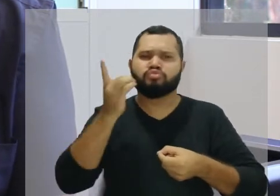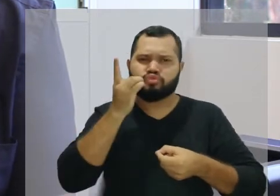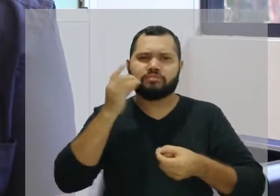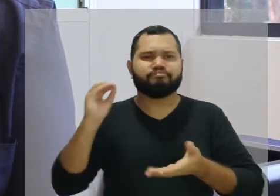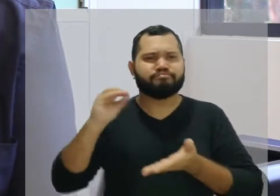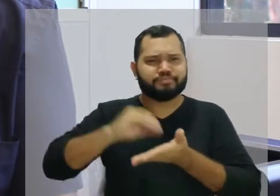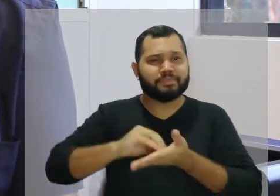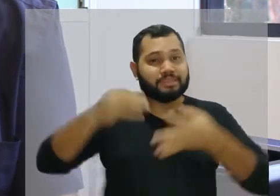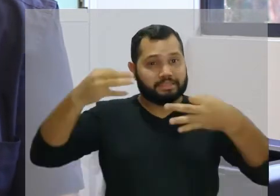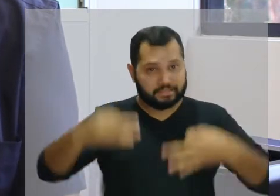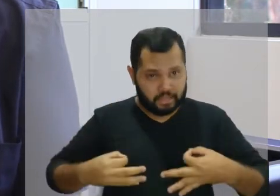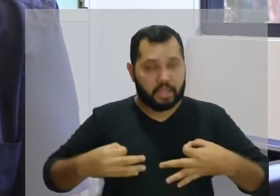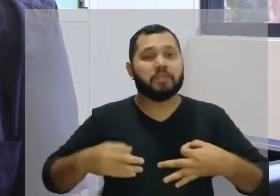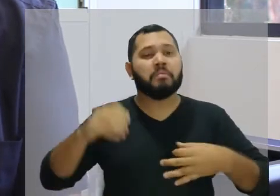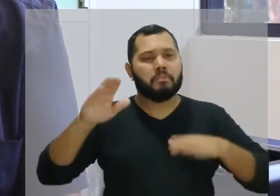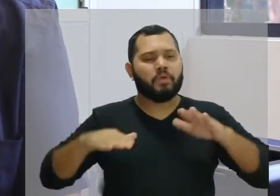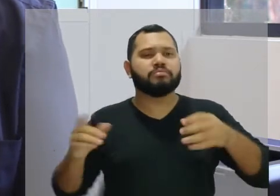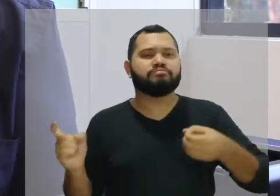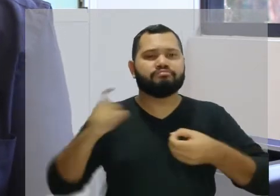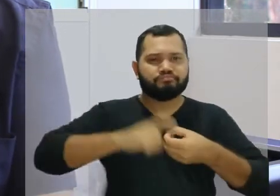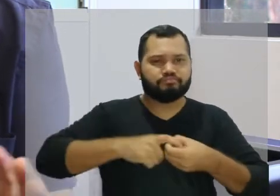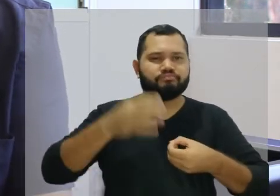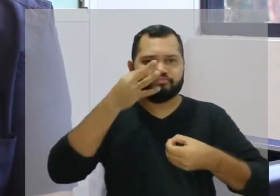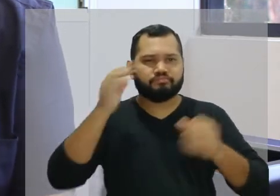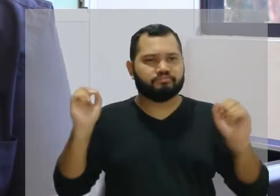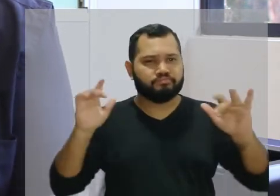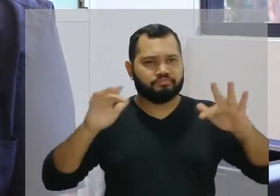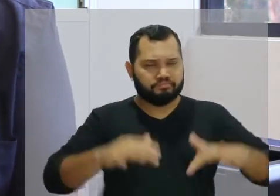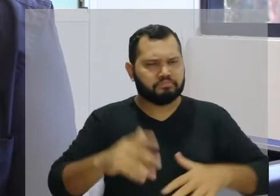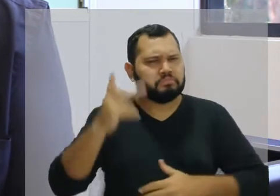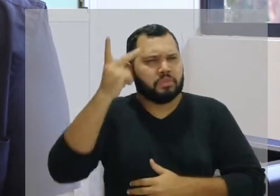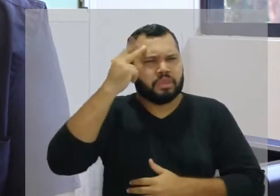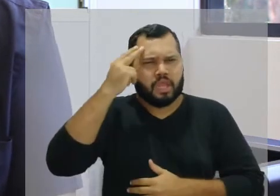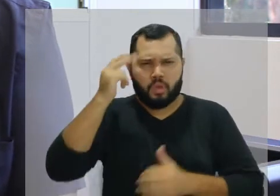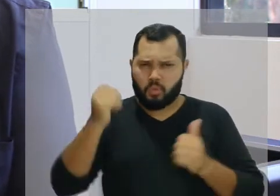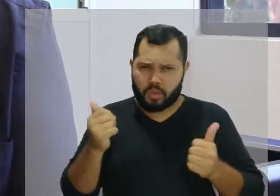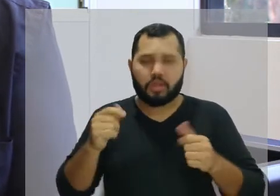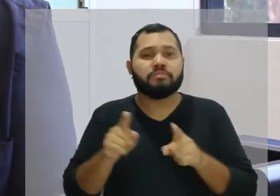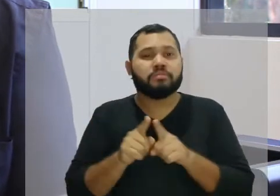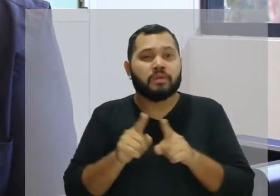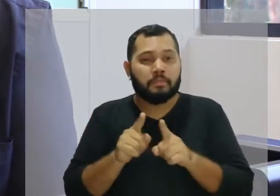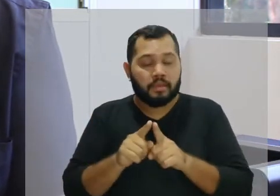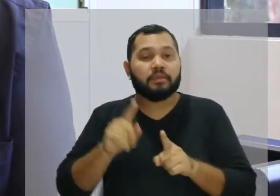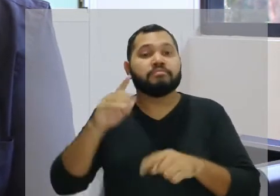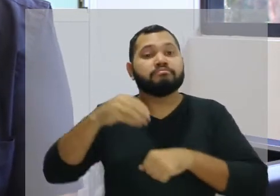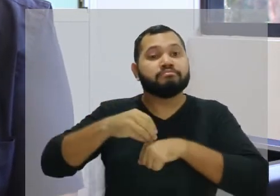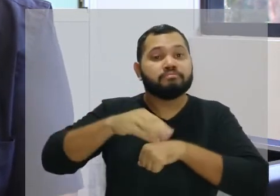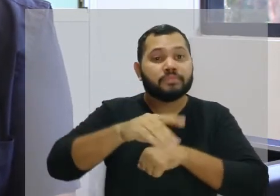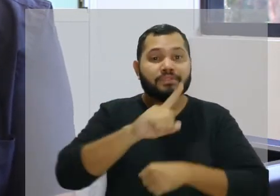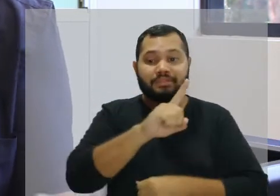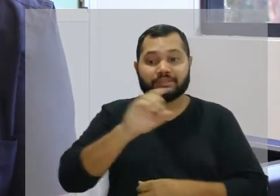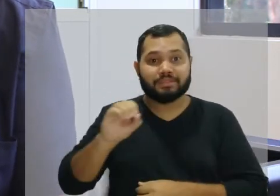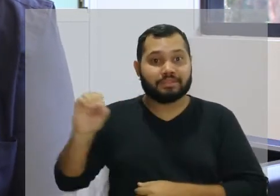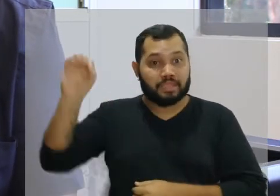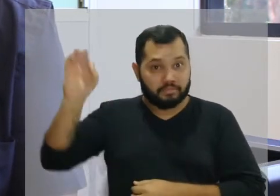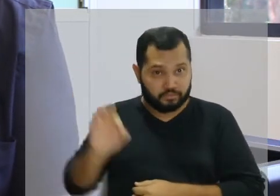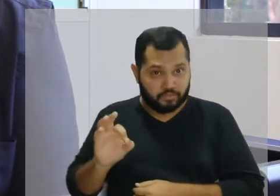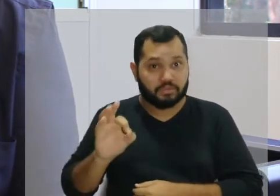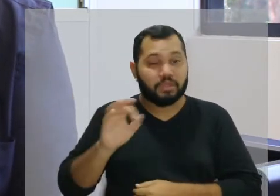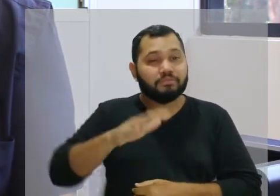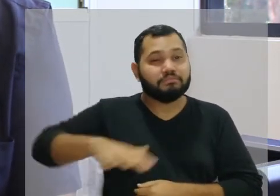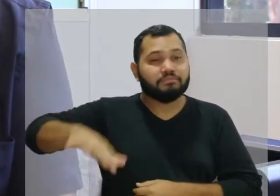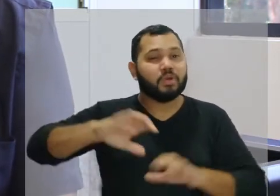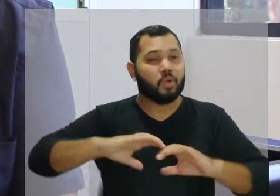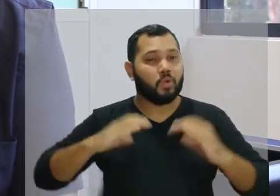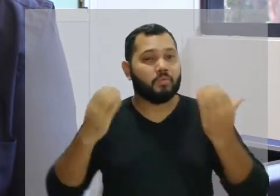data prevista, a gente vai fazer com que essa presencialidade possa acontecer de forma tranquila, com a observação